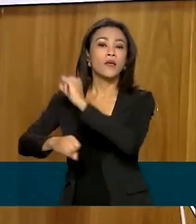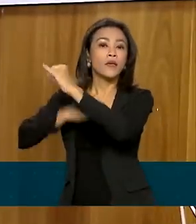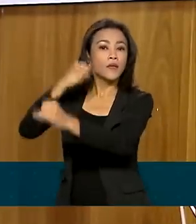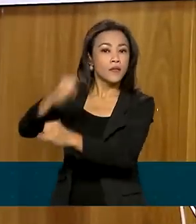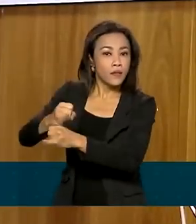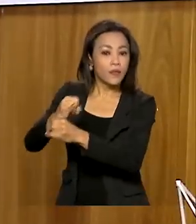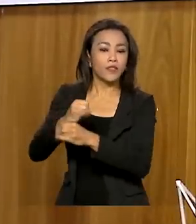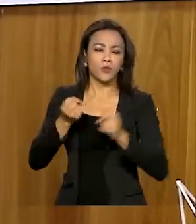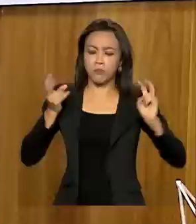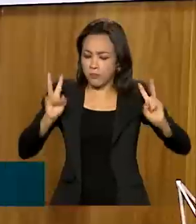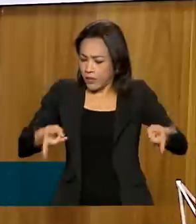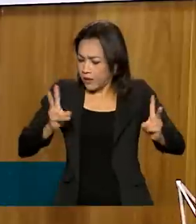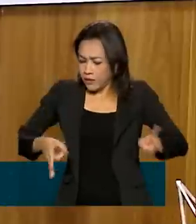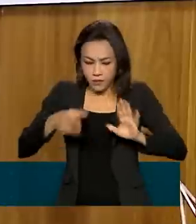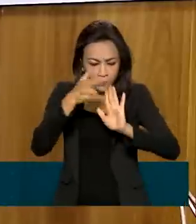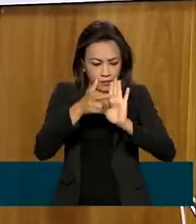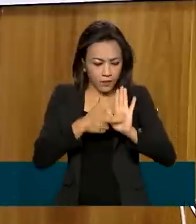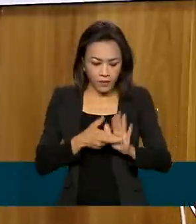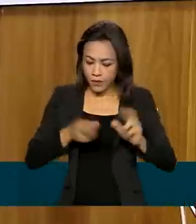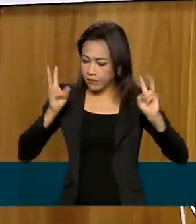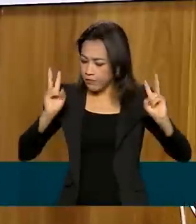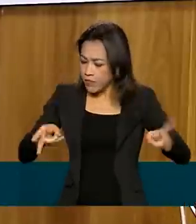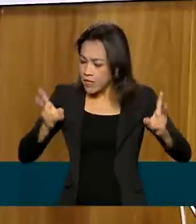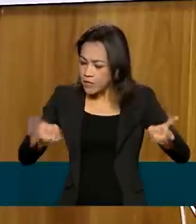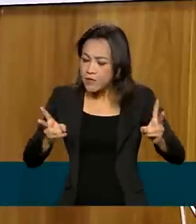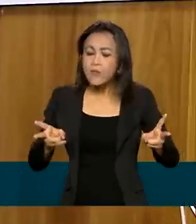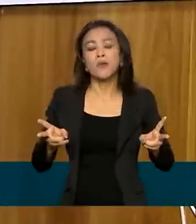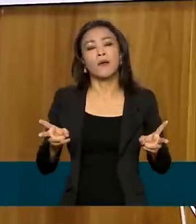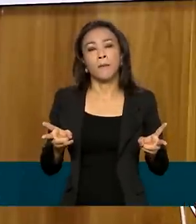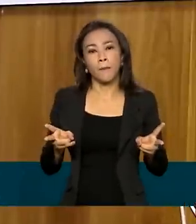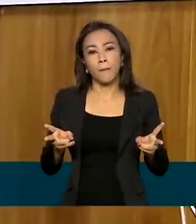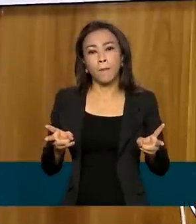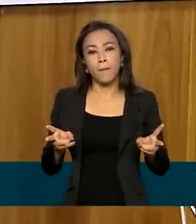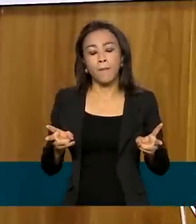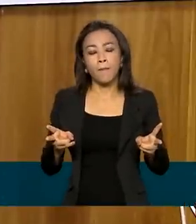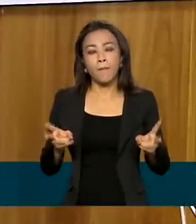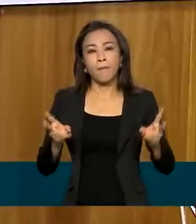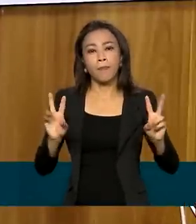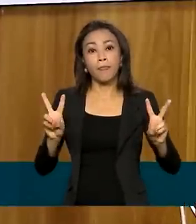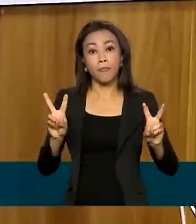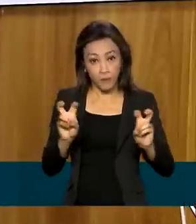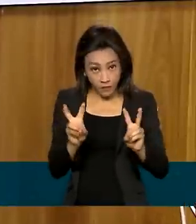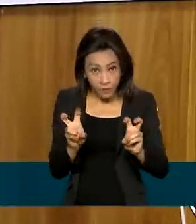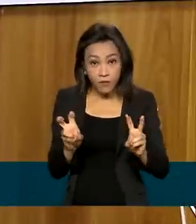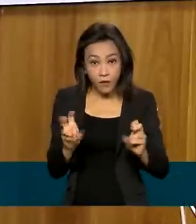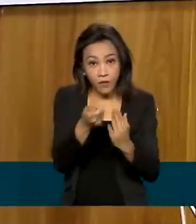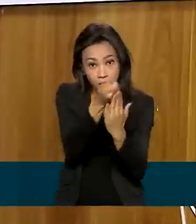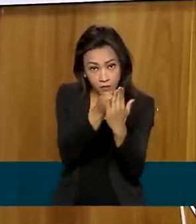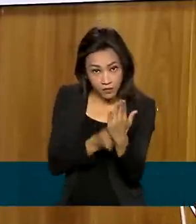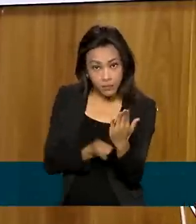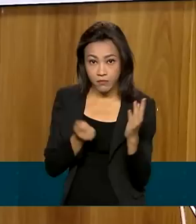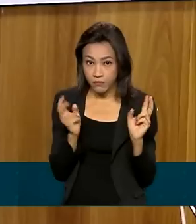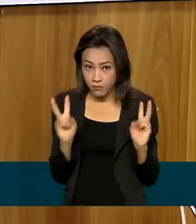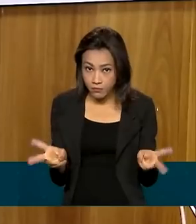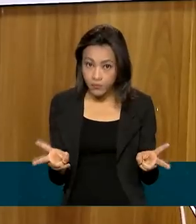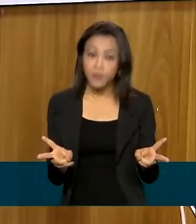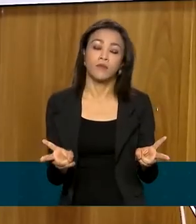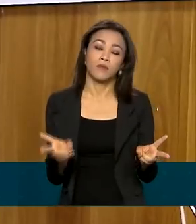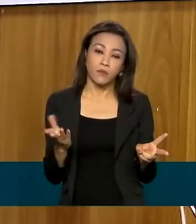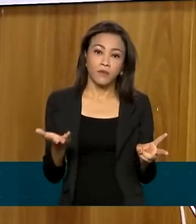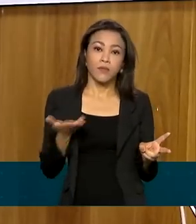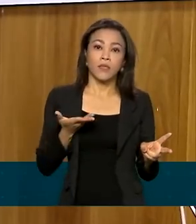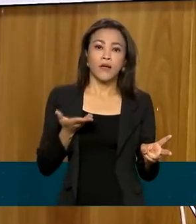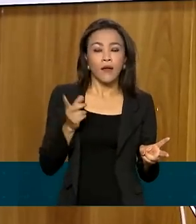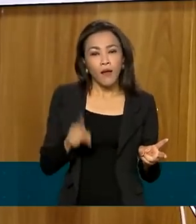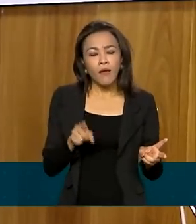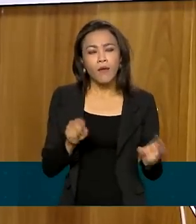itens e com a mesma tema de redação. Acho que isso é importante, são versões